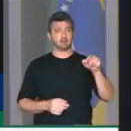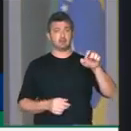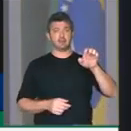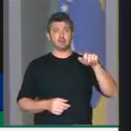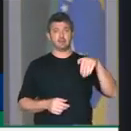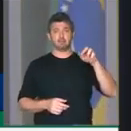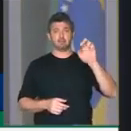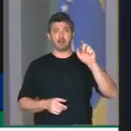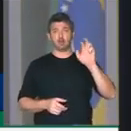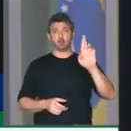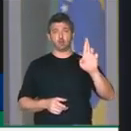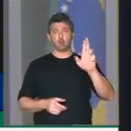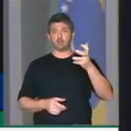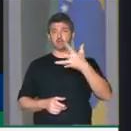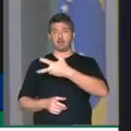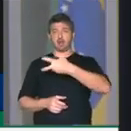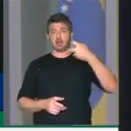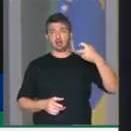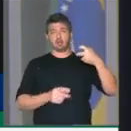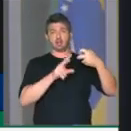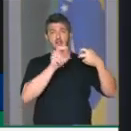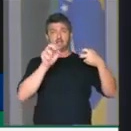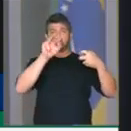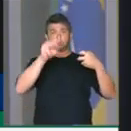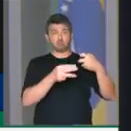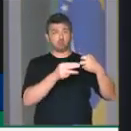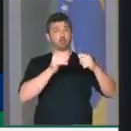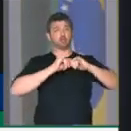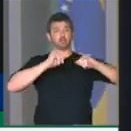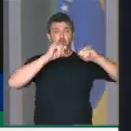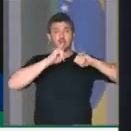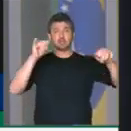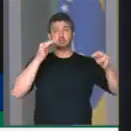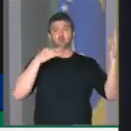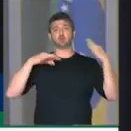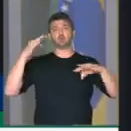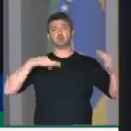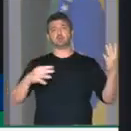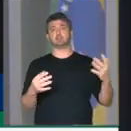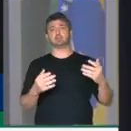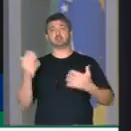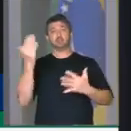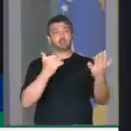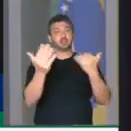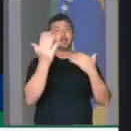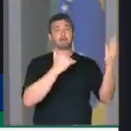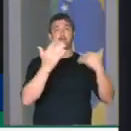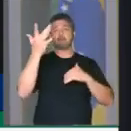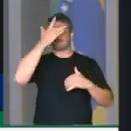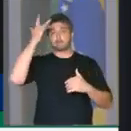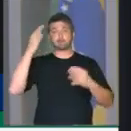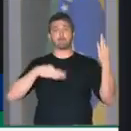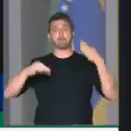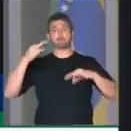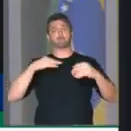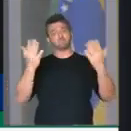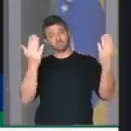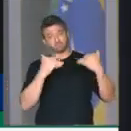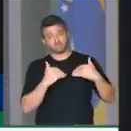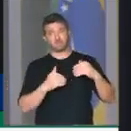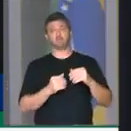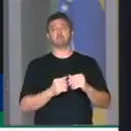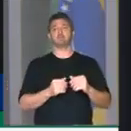ficar com 500 milhões de reais para investir em promoção turística, para trazer turista, para